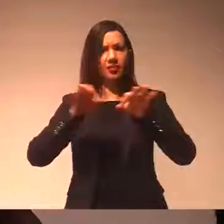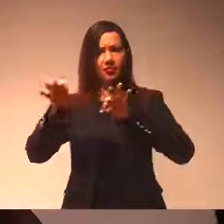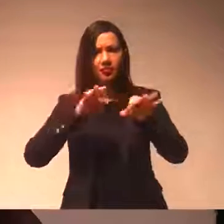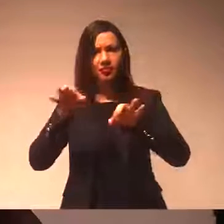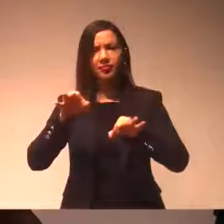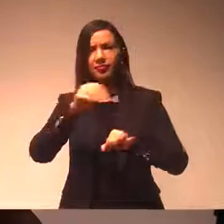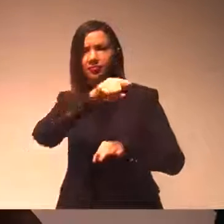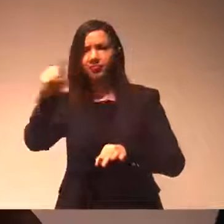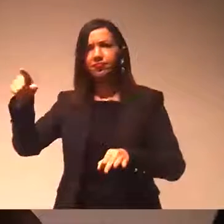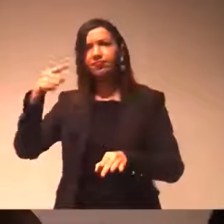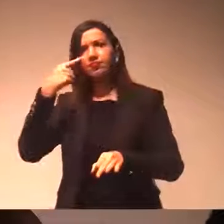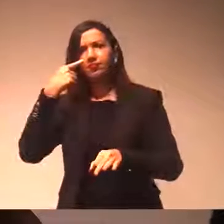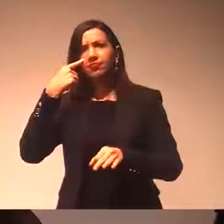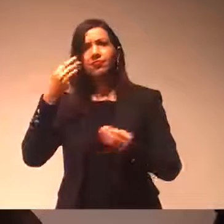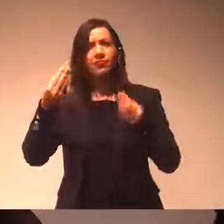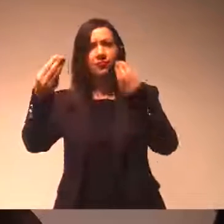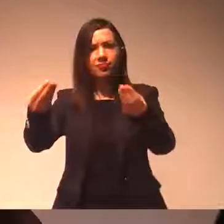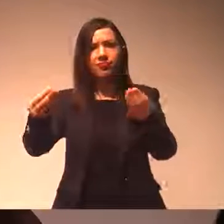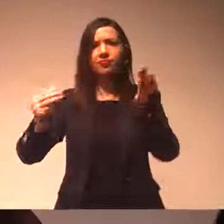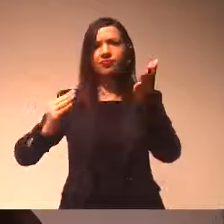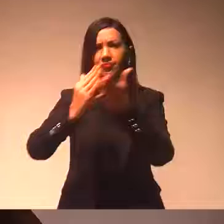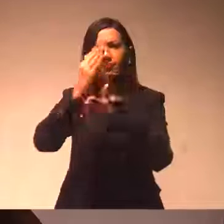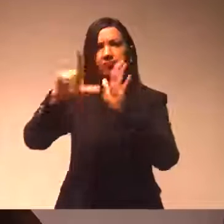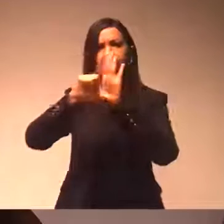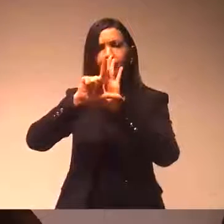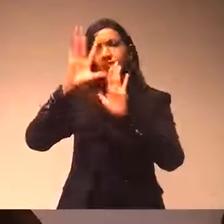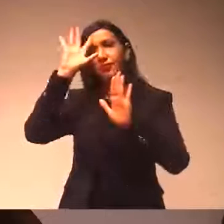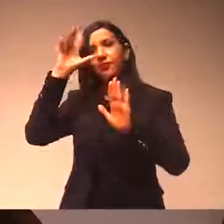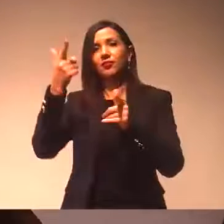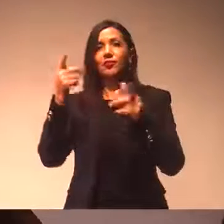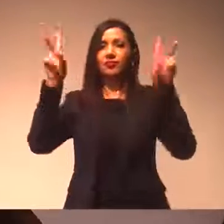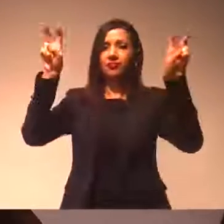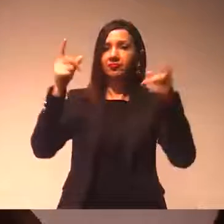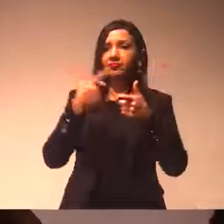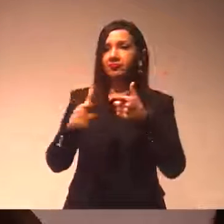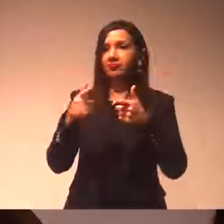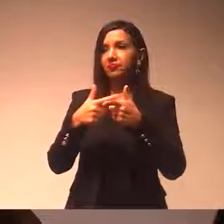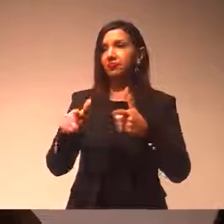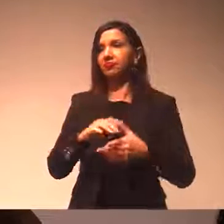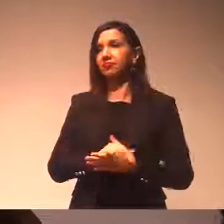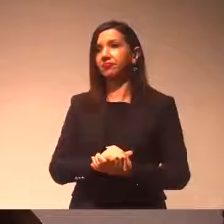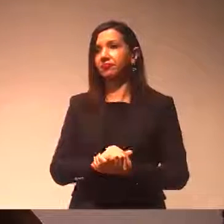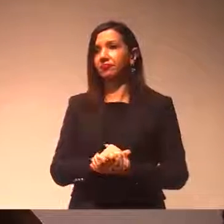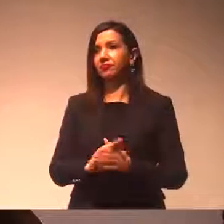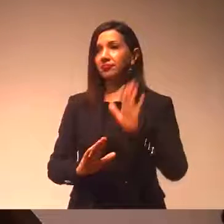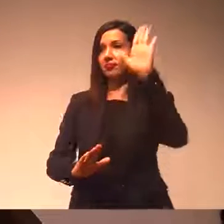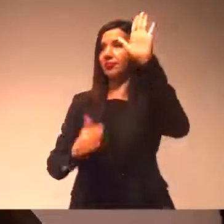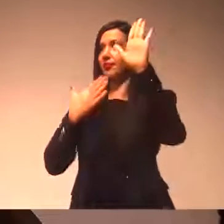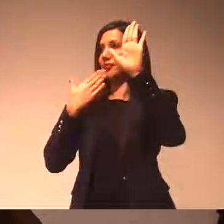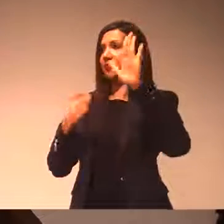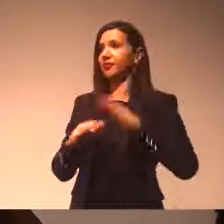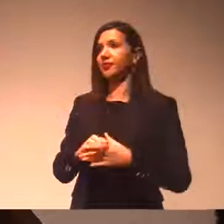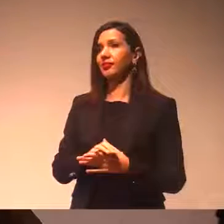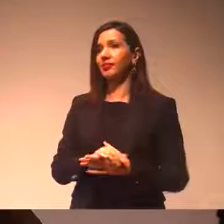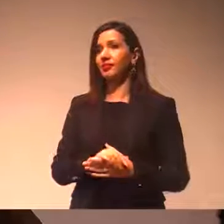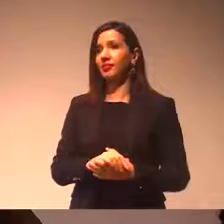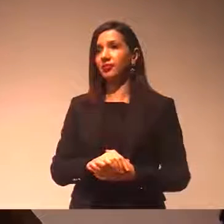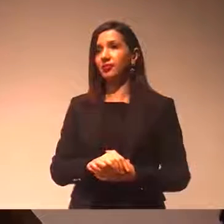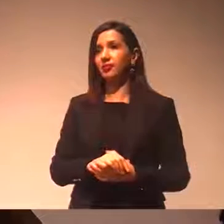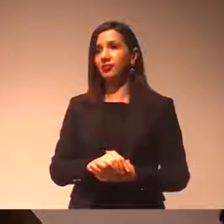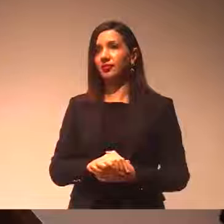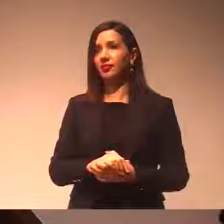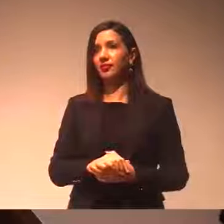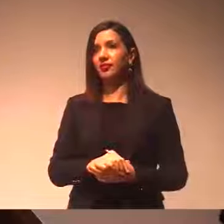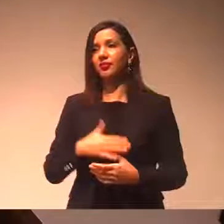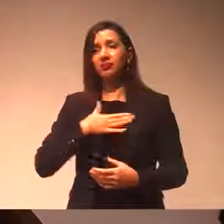dúvida que se poderia ter, aprova-se o projeto e resolve a questão. Permite um breve aporte? vereador. Fique à vontade. Gostaria de parabenizar pelo posicionamento claro em